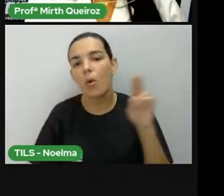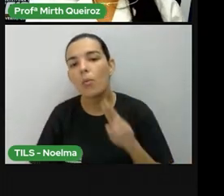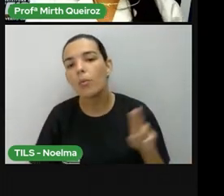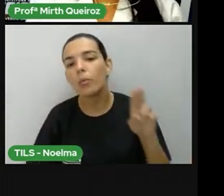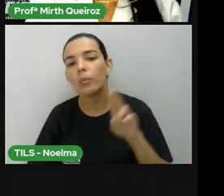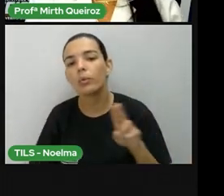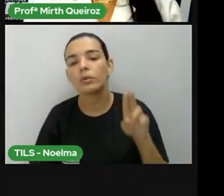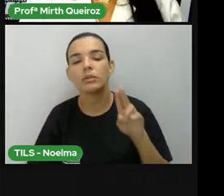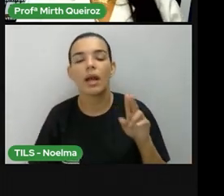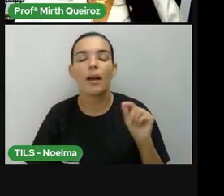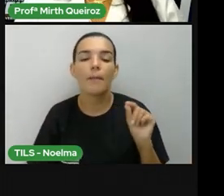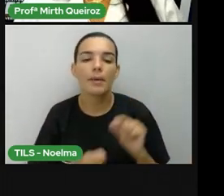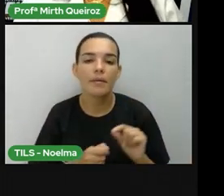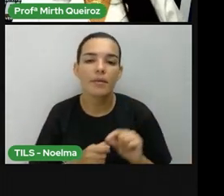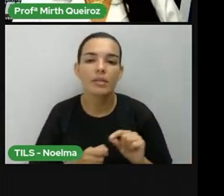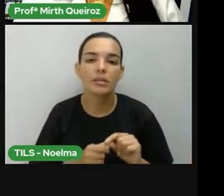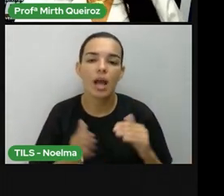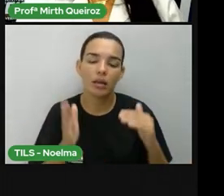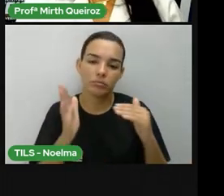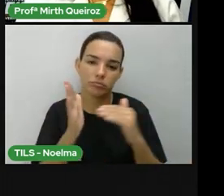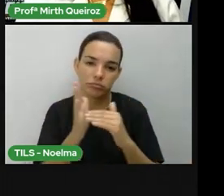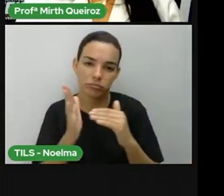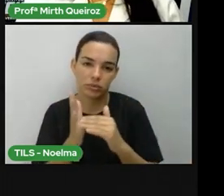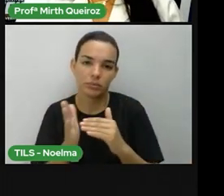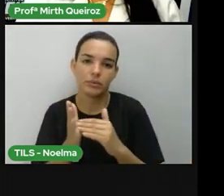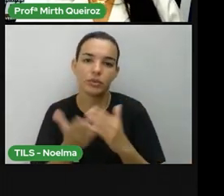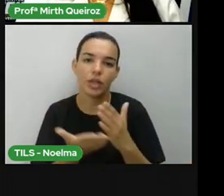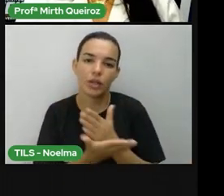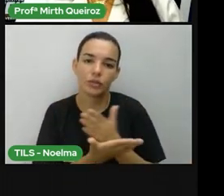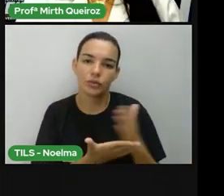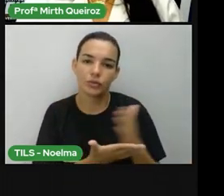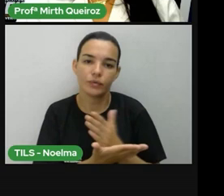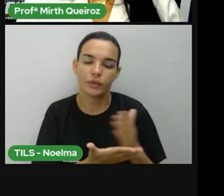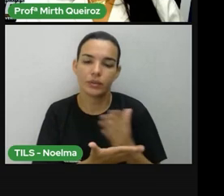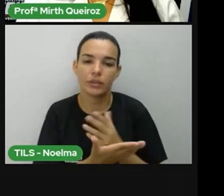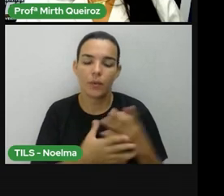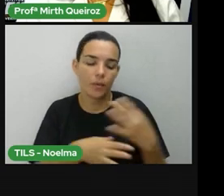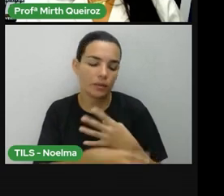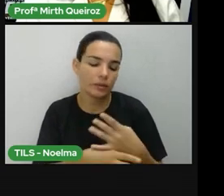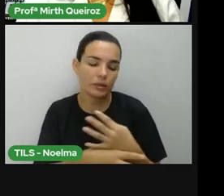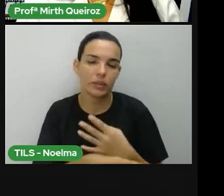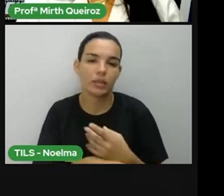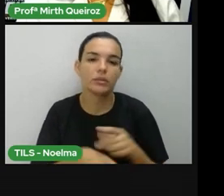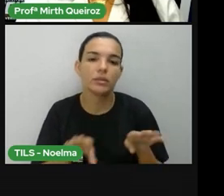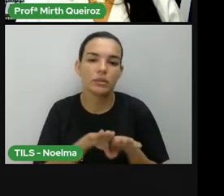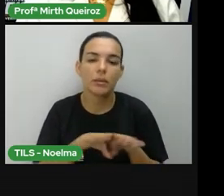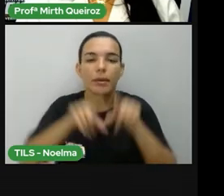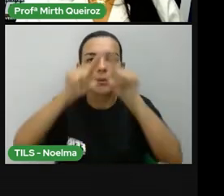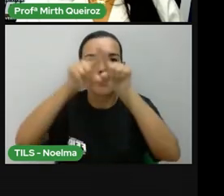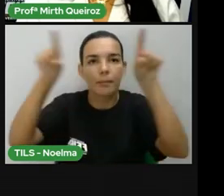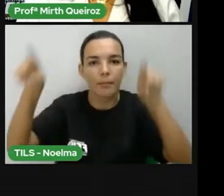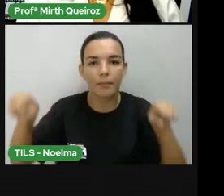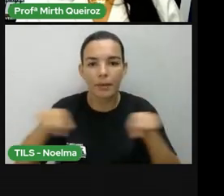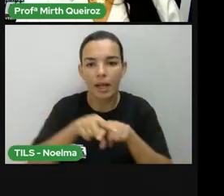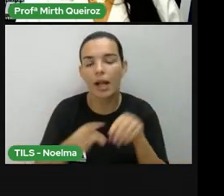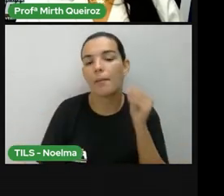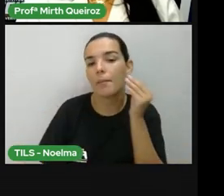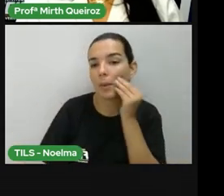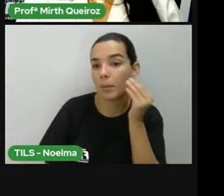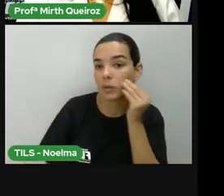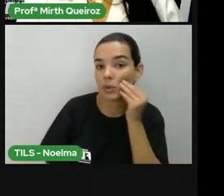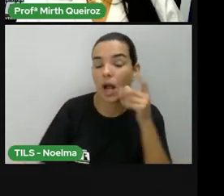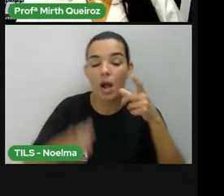nos mapas, e que o homem também pode colocar as placas ali pra poder identificar